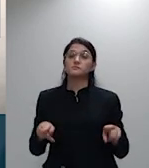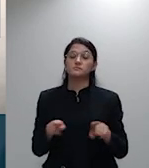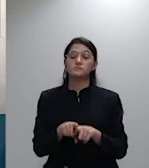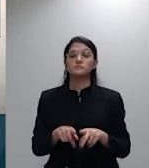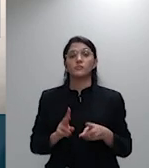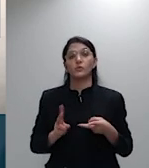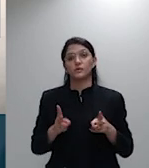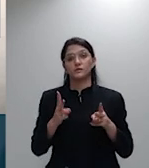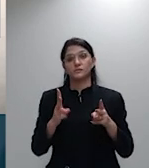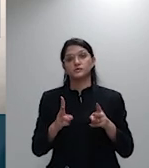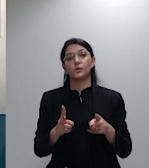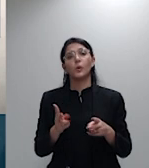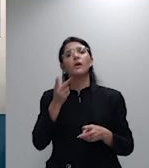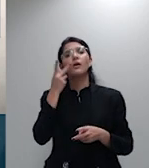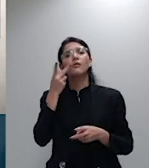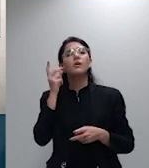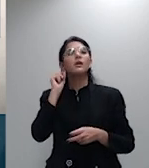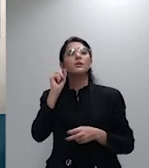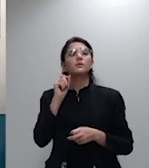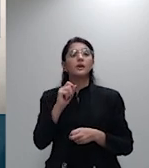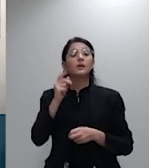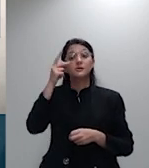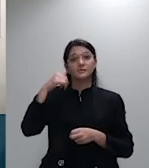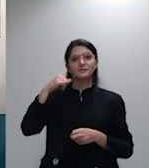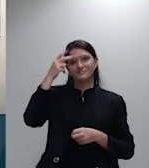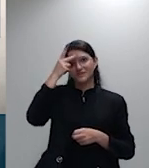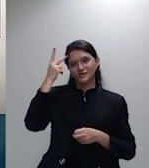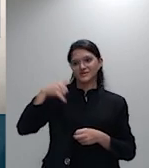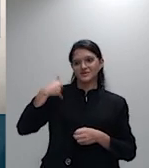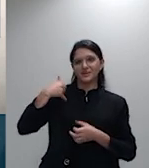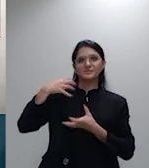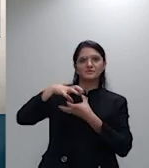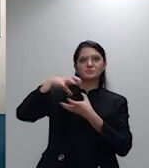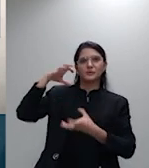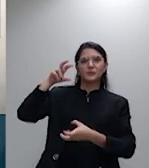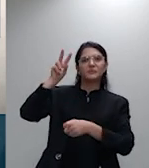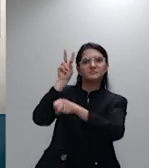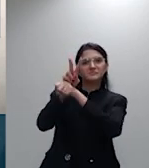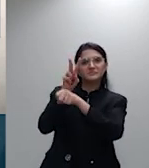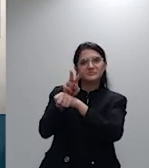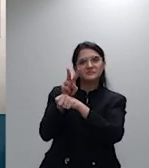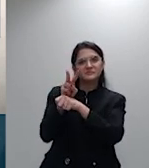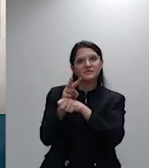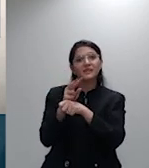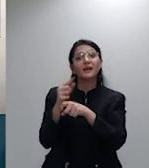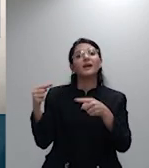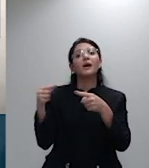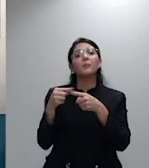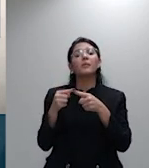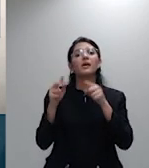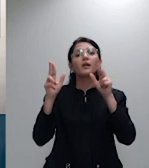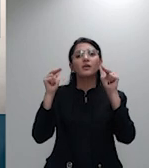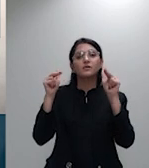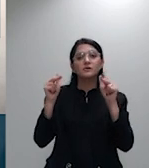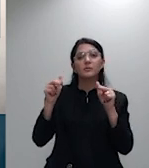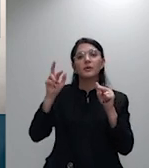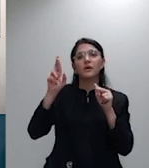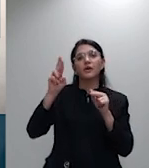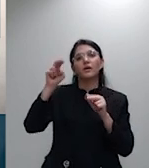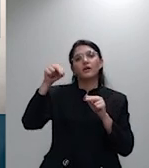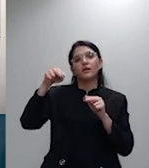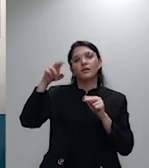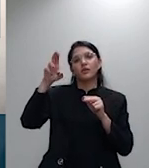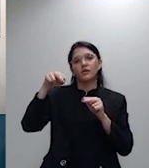limitaria aos exatos termos da RNNS 63 2003 pois uma vez atendidos os